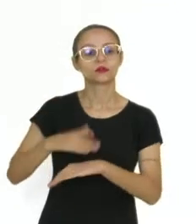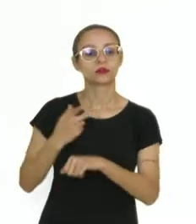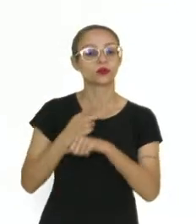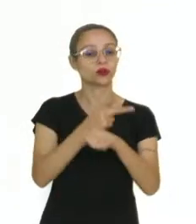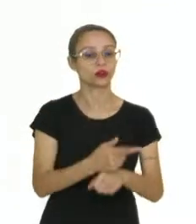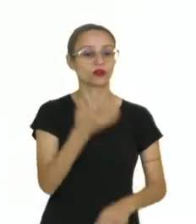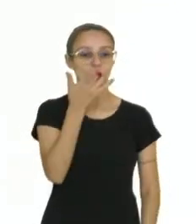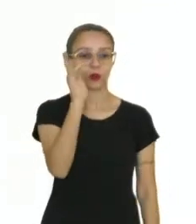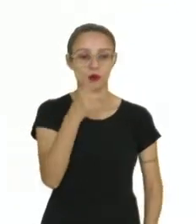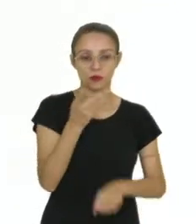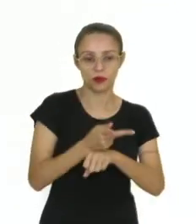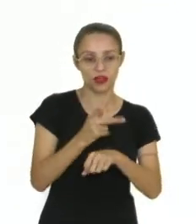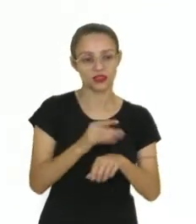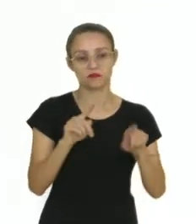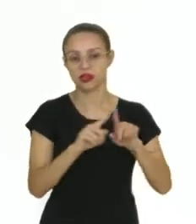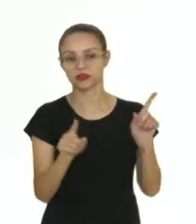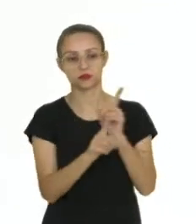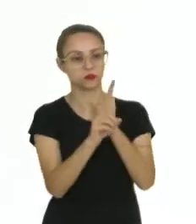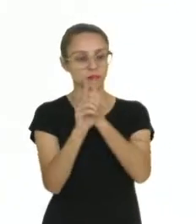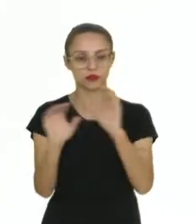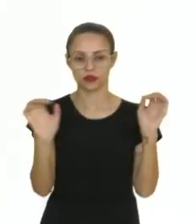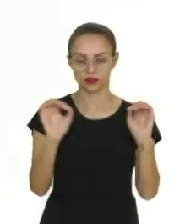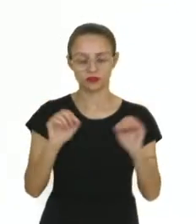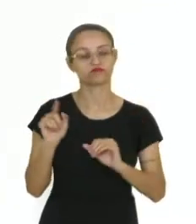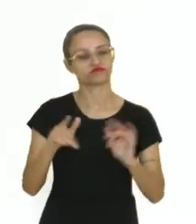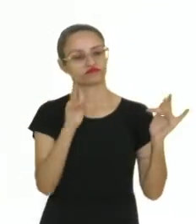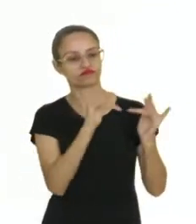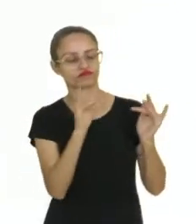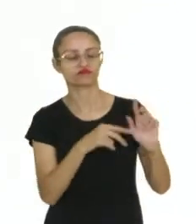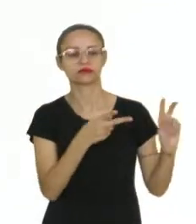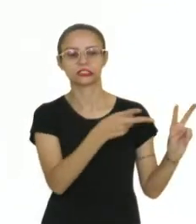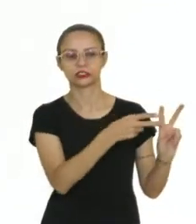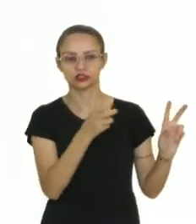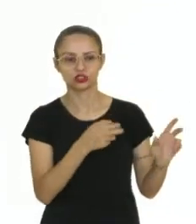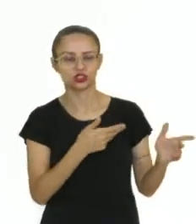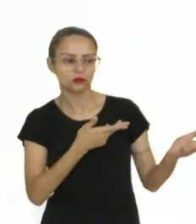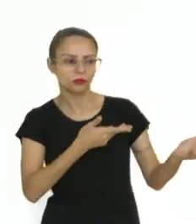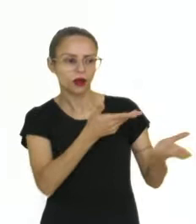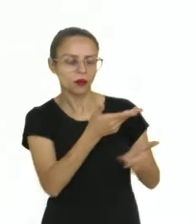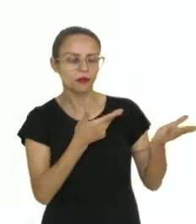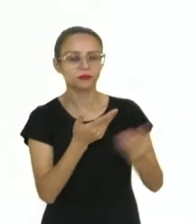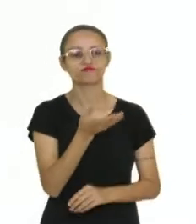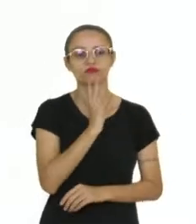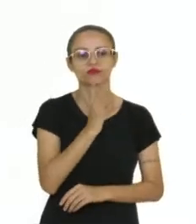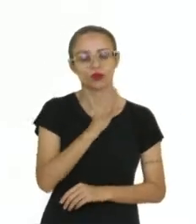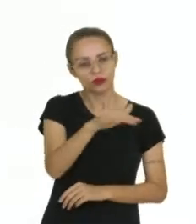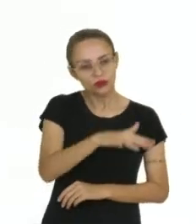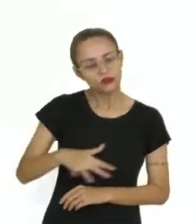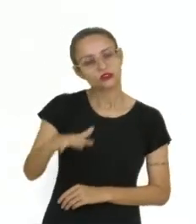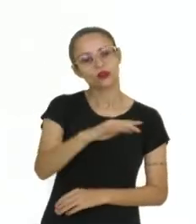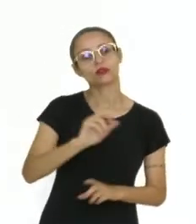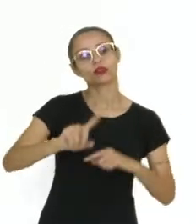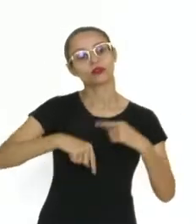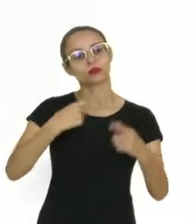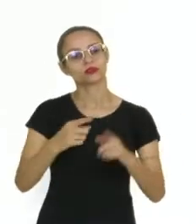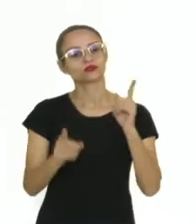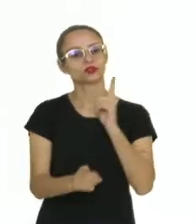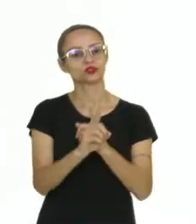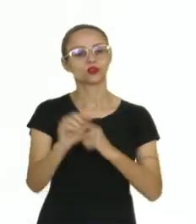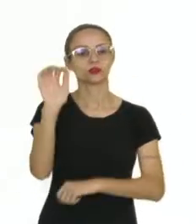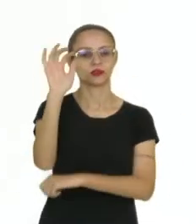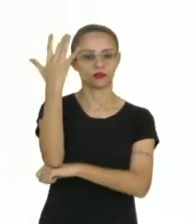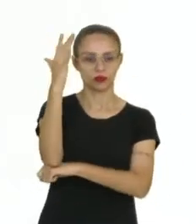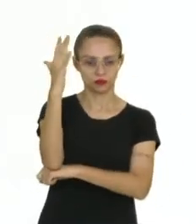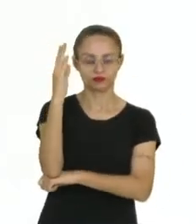prata, mas não encontraram. Estabeleceram então contato com os índios, conheceram a região e descobriram o pau-brasil.